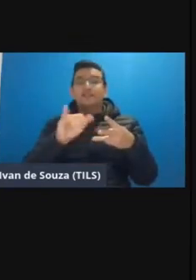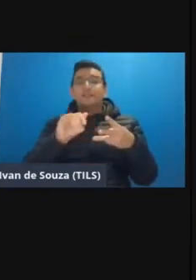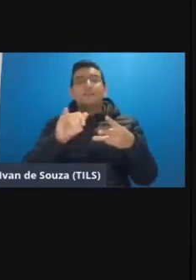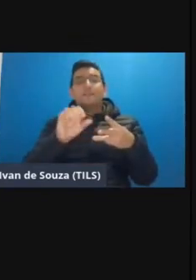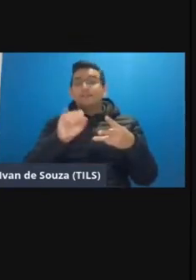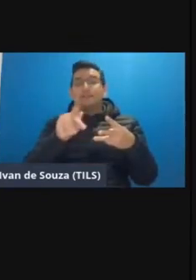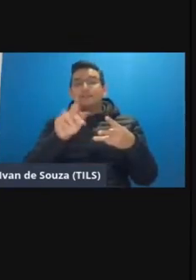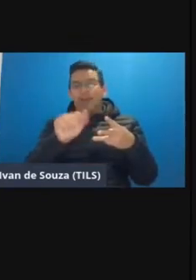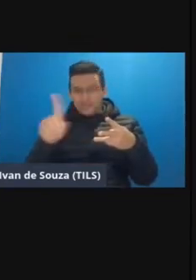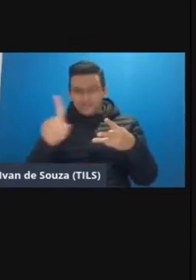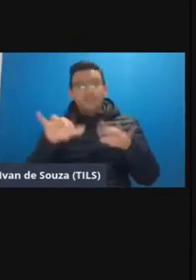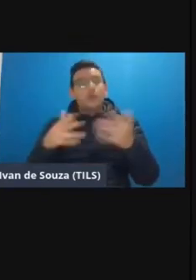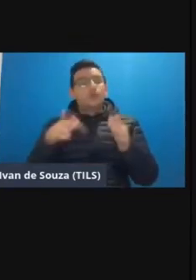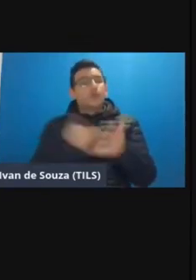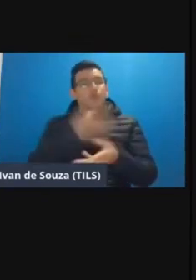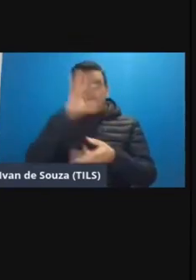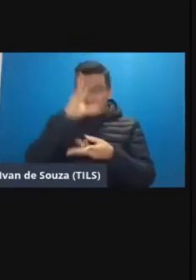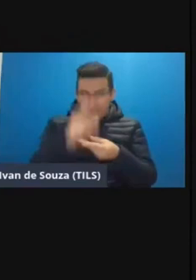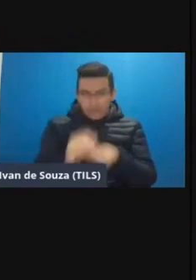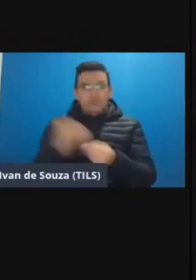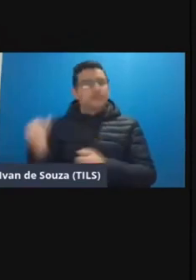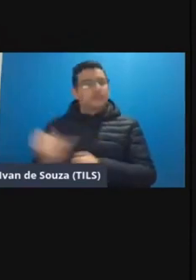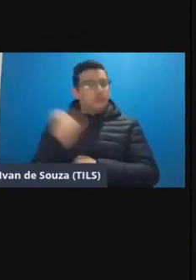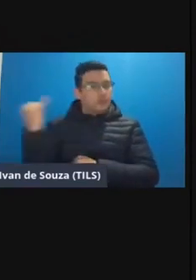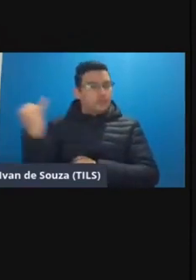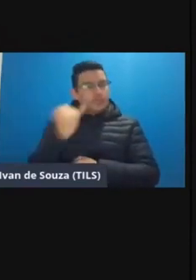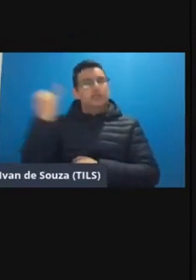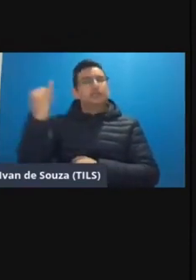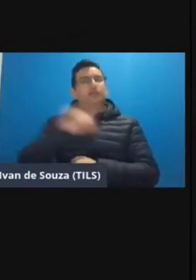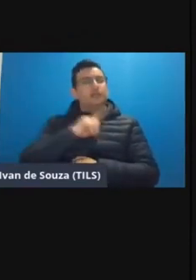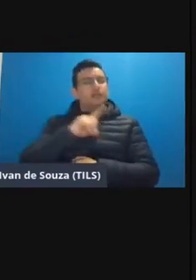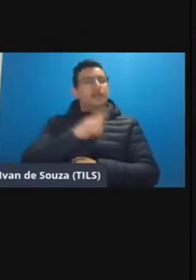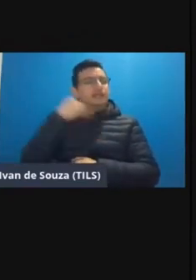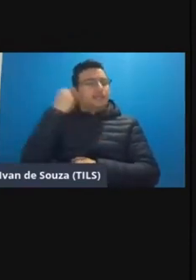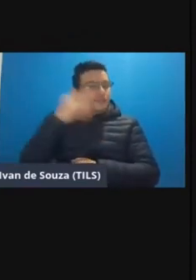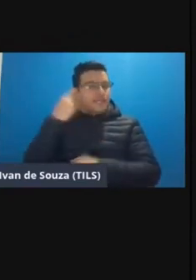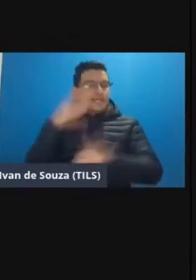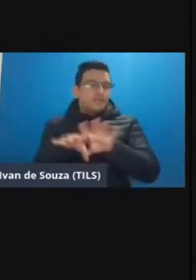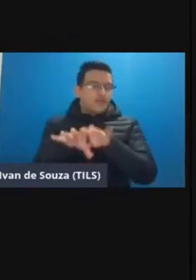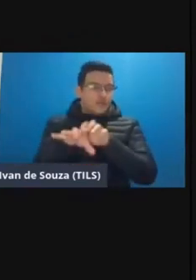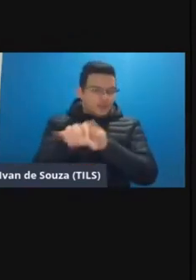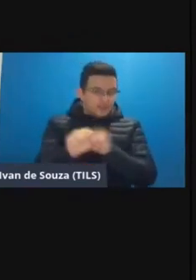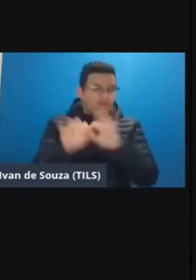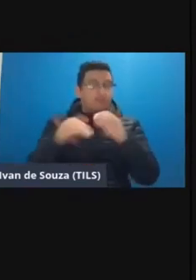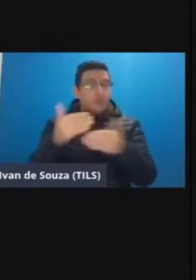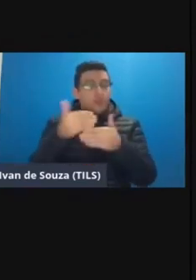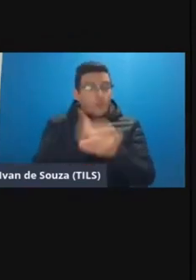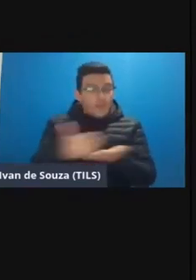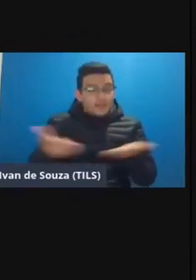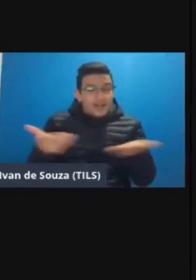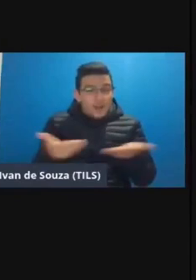entendemos né a prograde entende a importância dessas vivências formativas então ela passa a ganhar